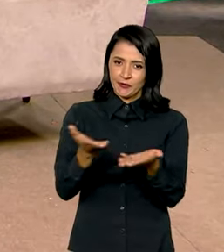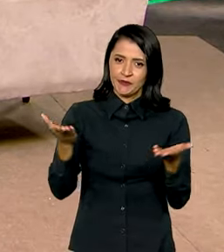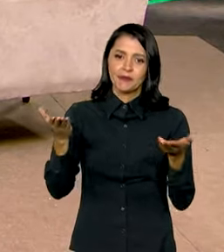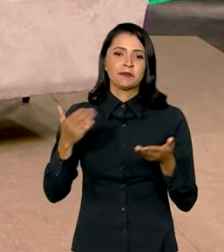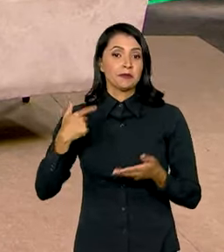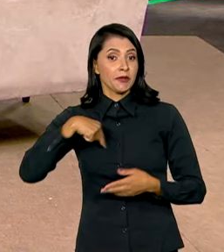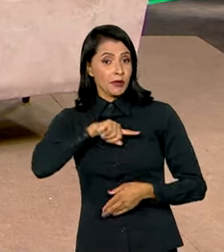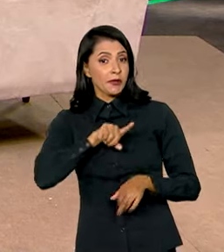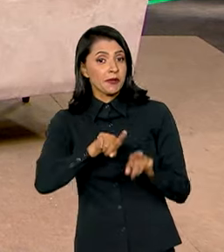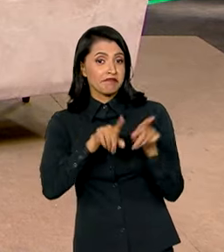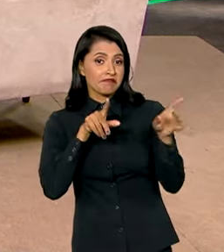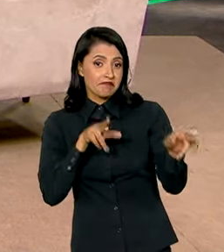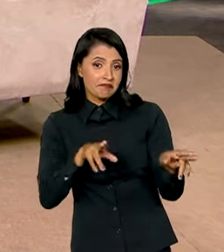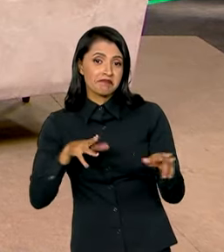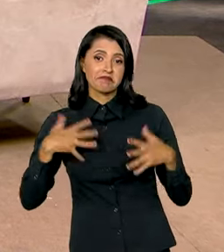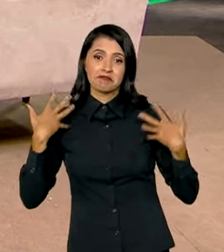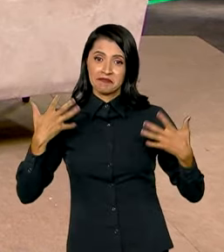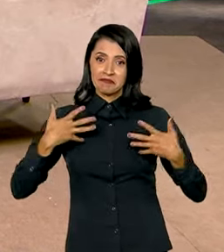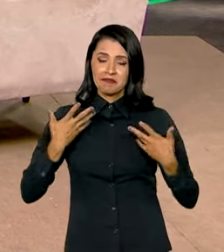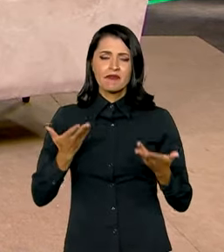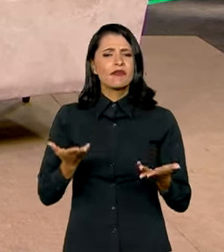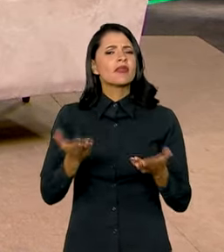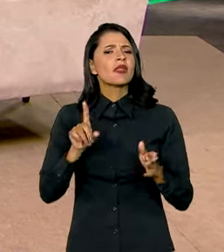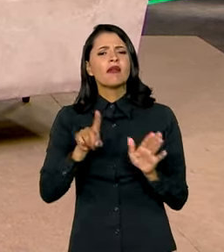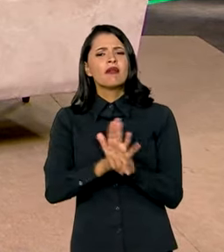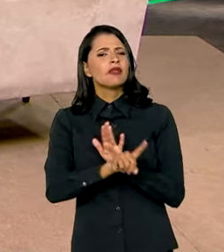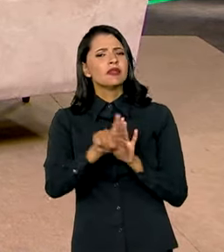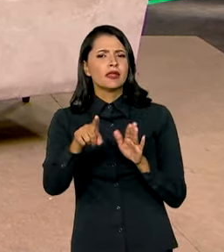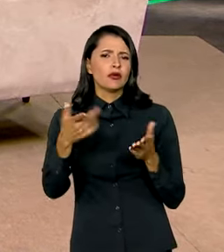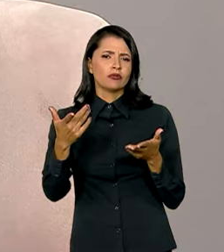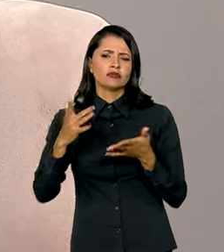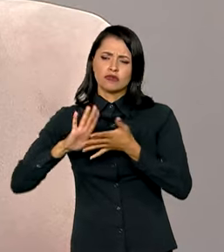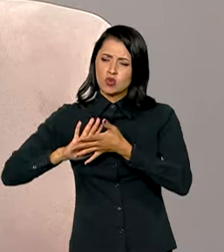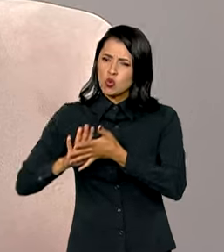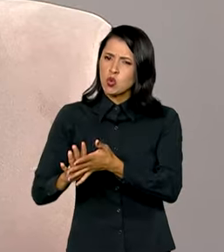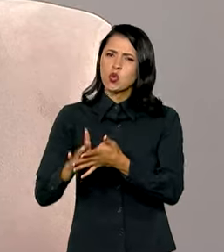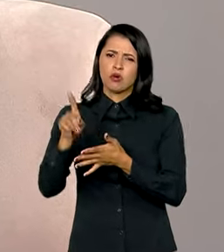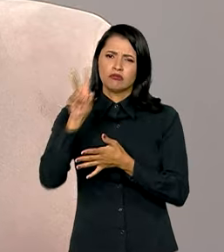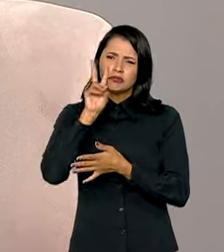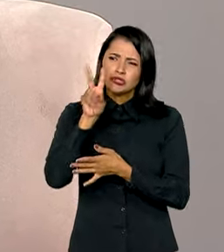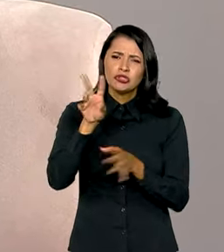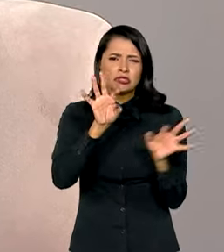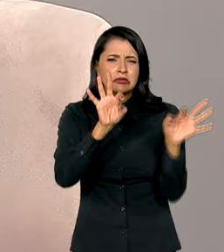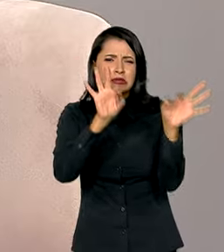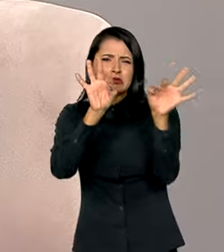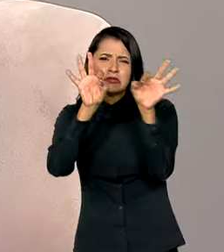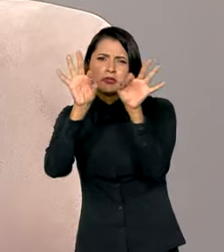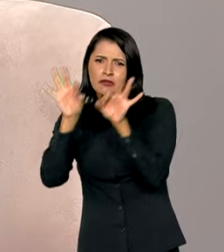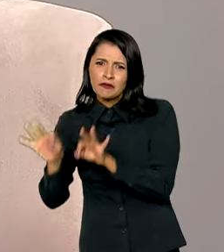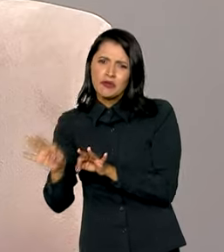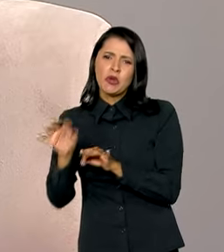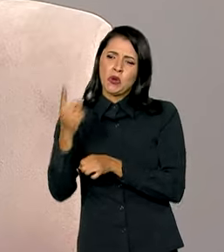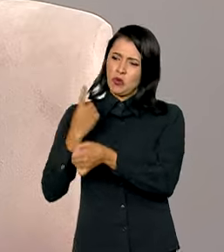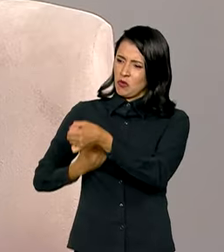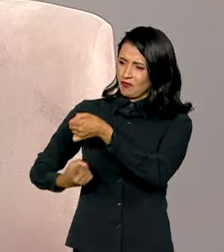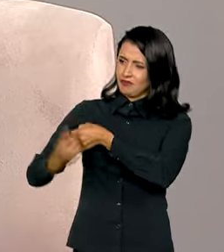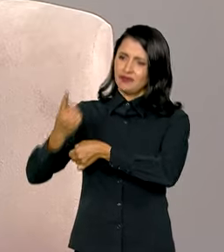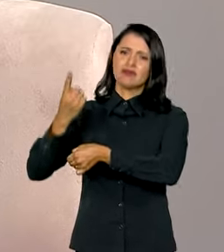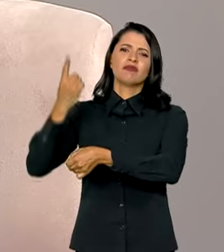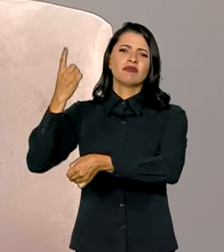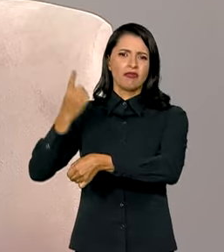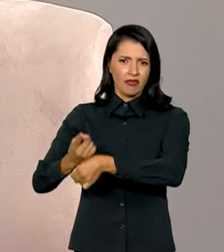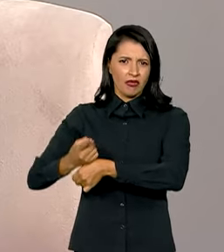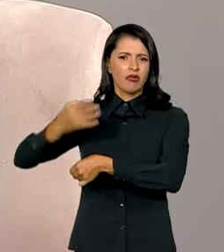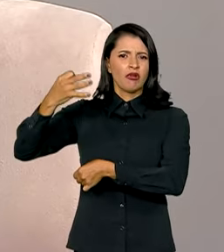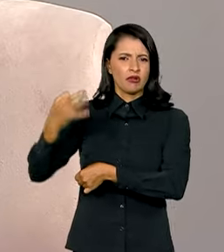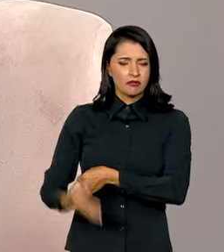alegria para nós também. Bem, ministro, apesar de toda a destruição que nós assistimos estarrecidos há exatamente um ano, a